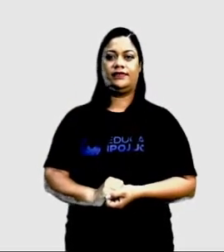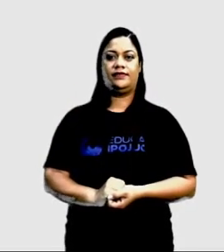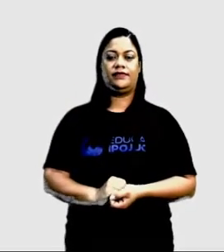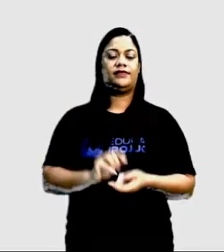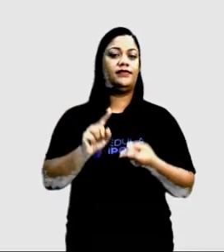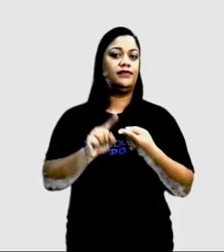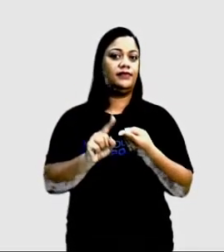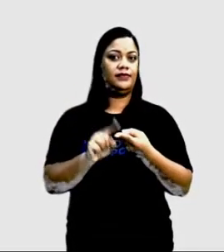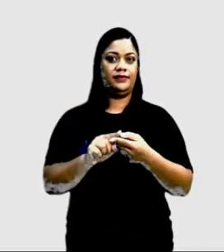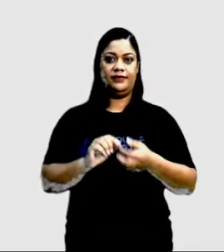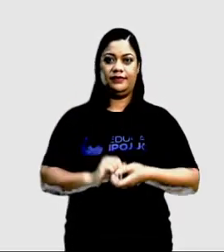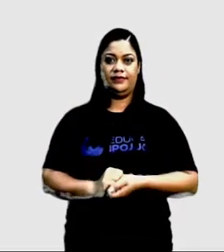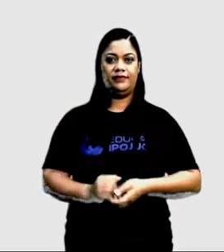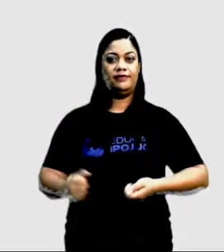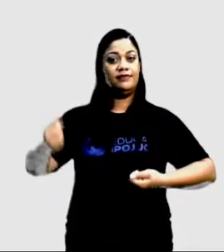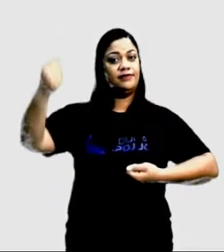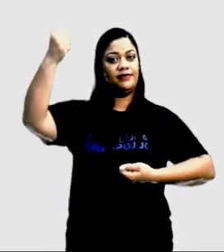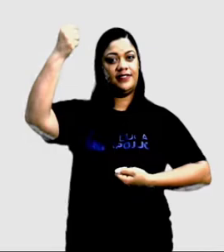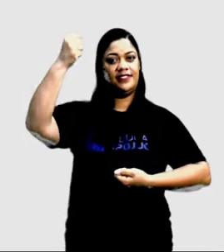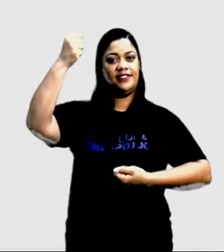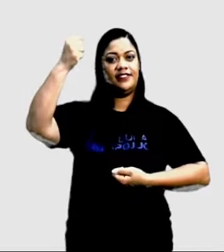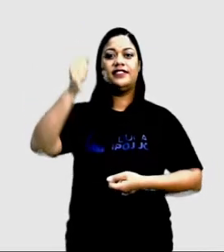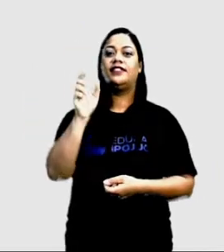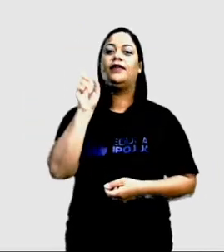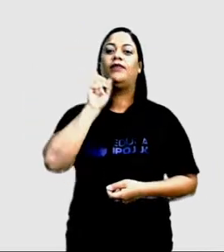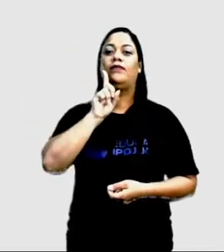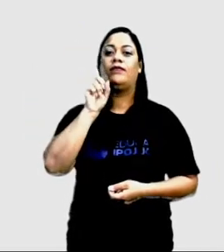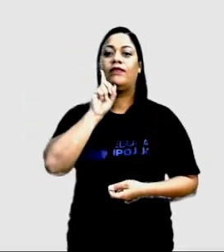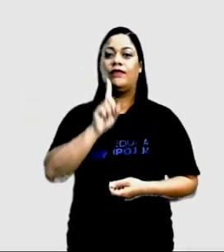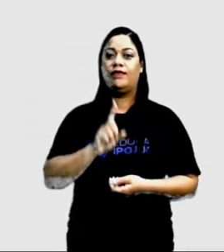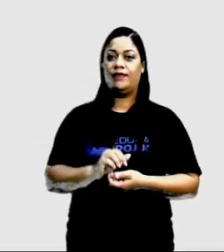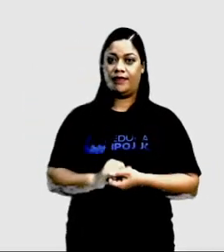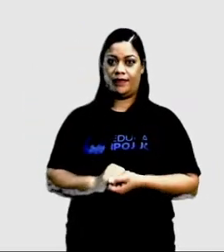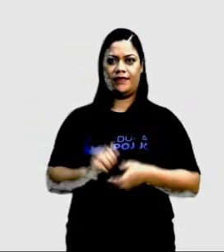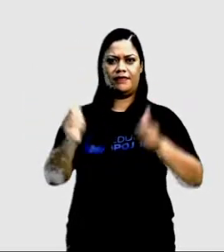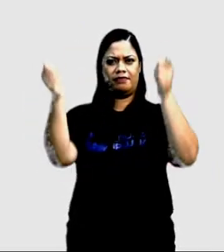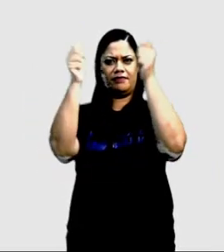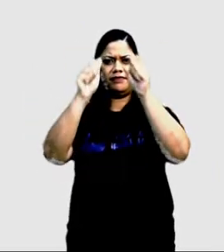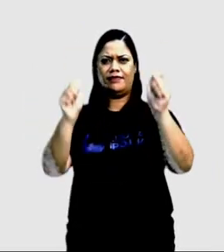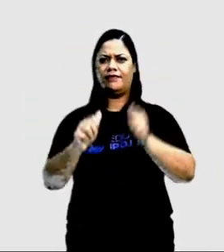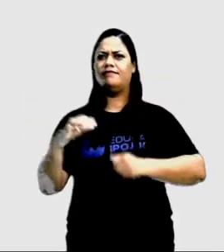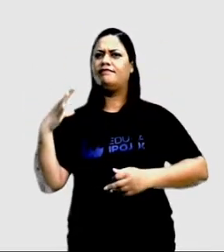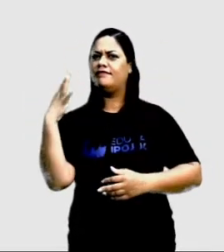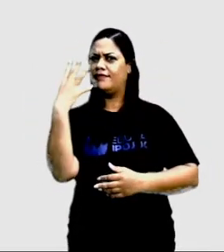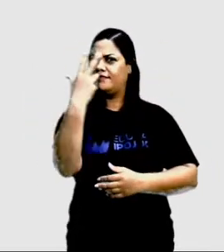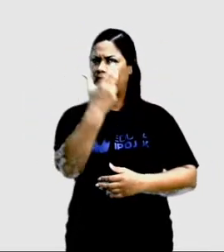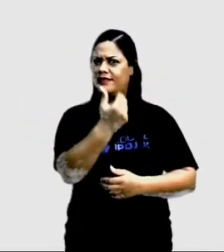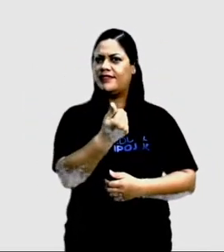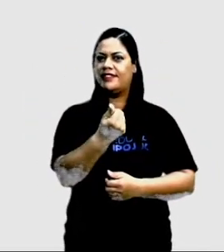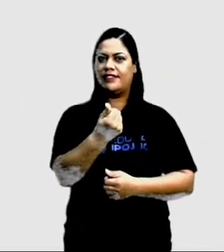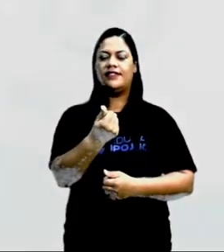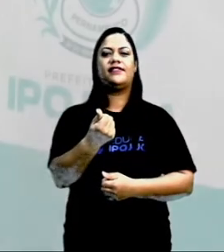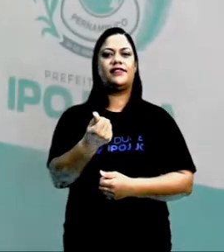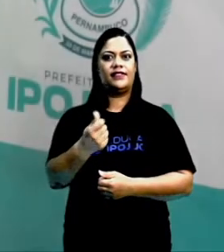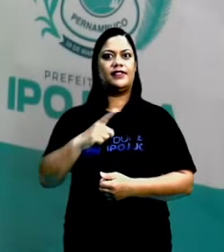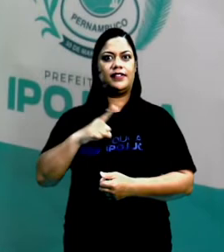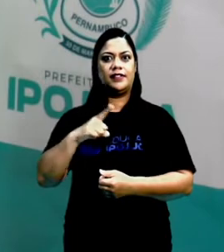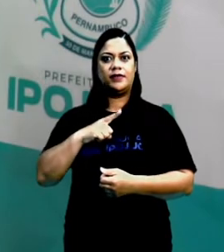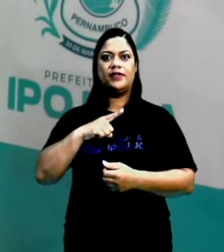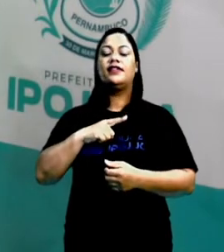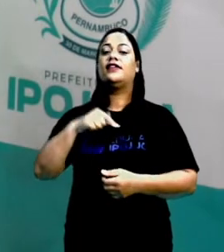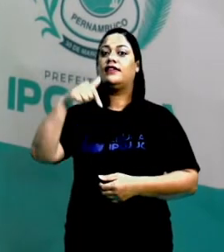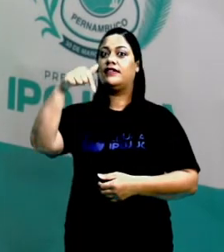Temos também a Estátua da Liberdade nos Estados Unidos, que é uma estátua belíssima também, ela também concorreu às Sete